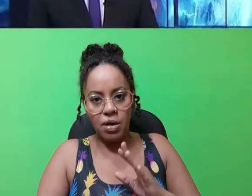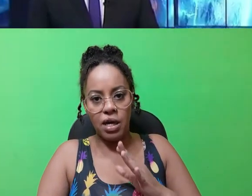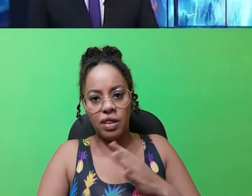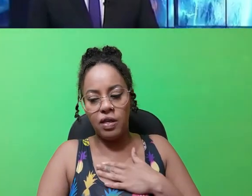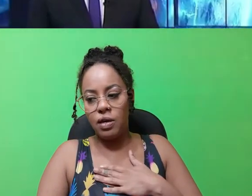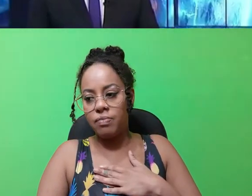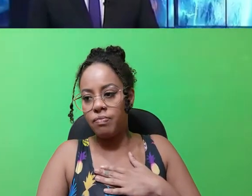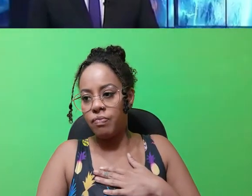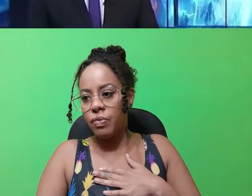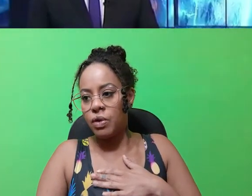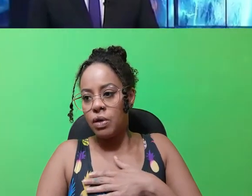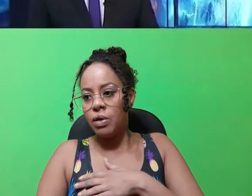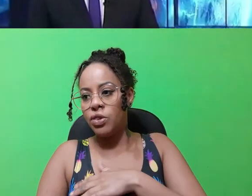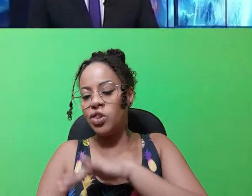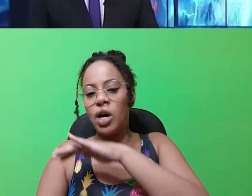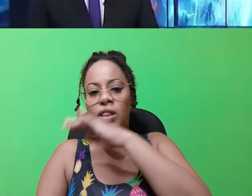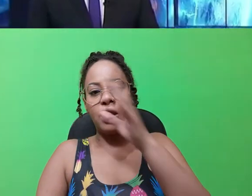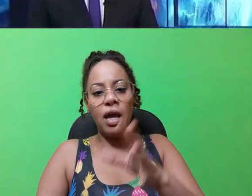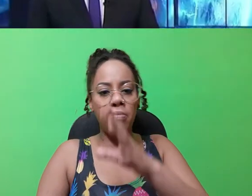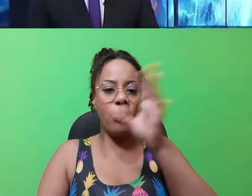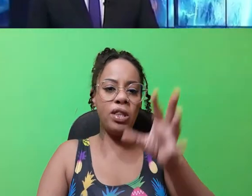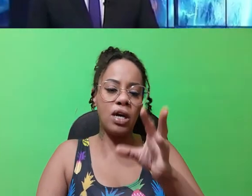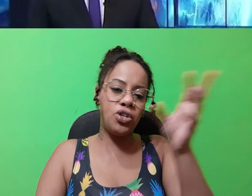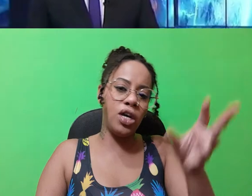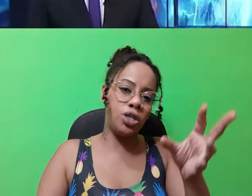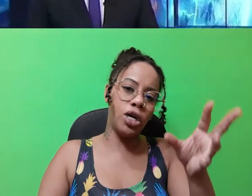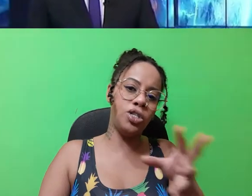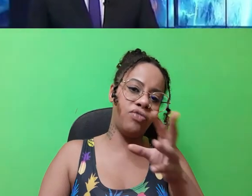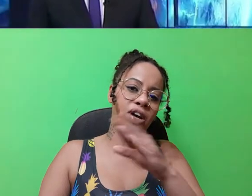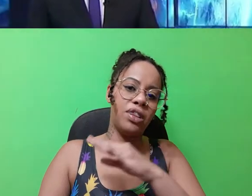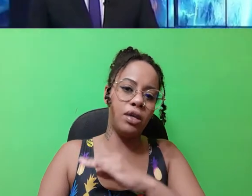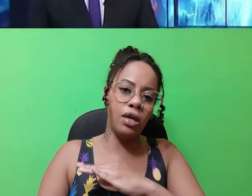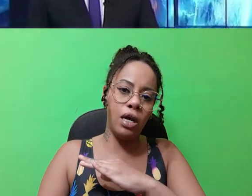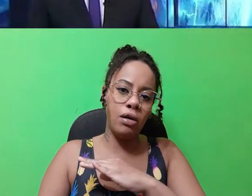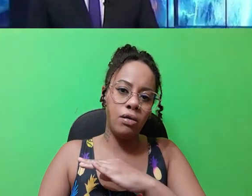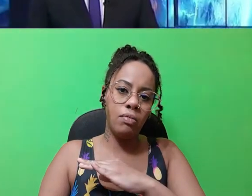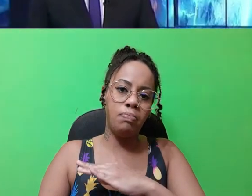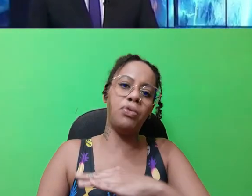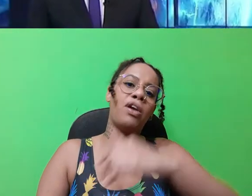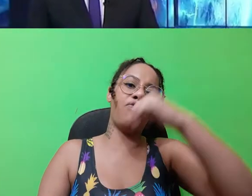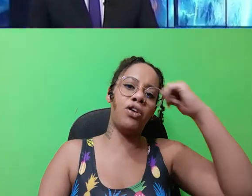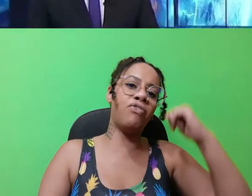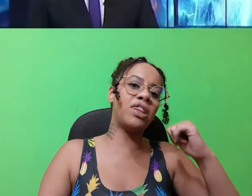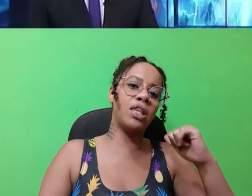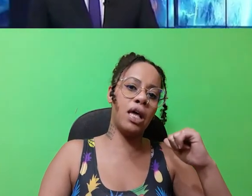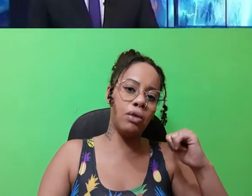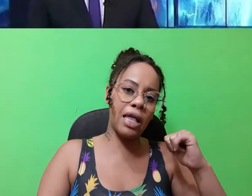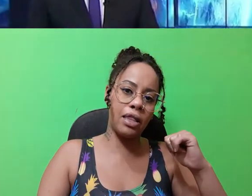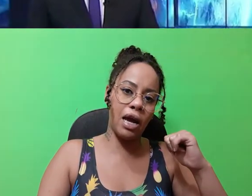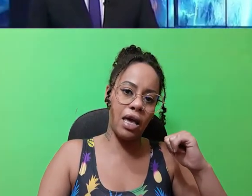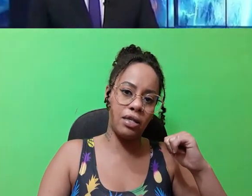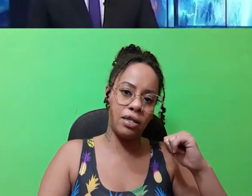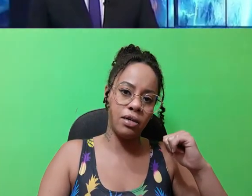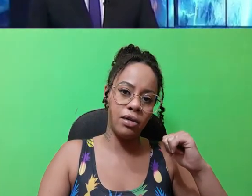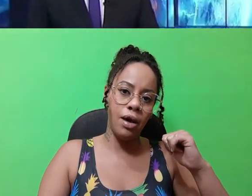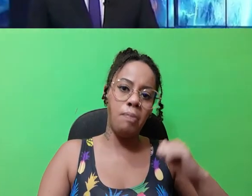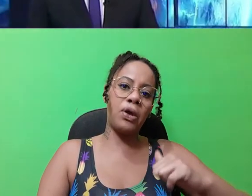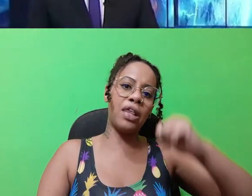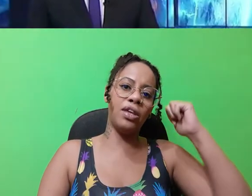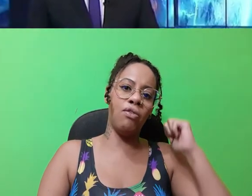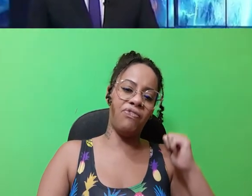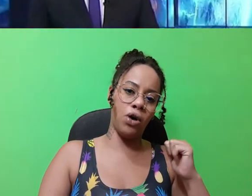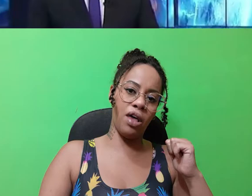gente sabe que, assim, só tem muita gente anti-vacina porque foram vacinados lá atrás.